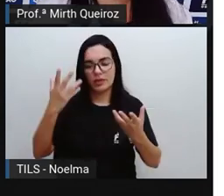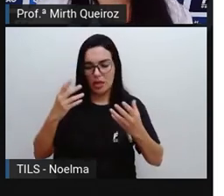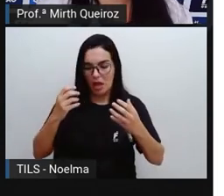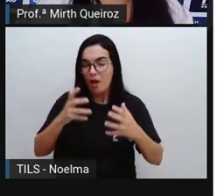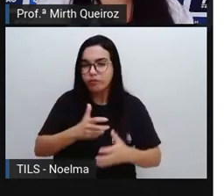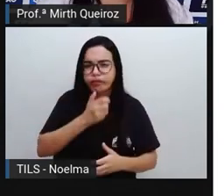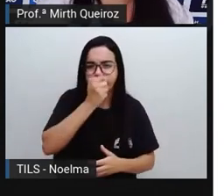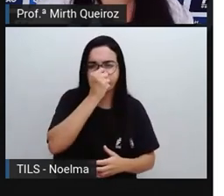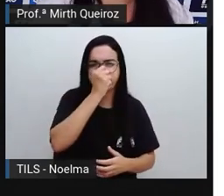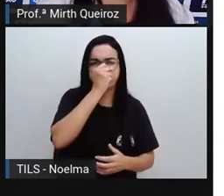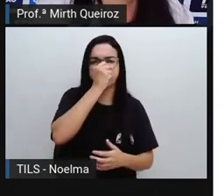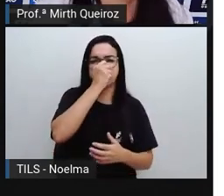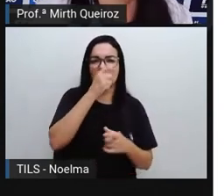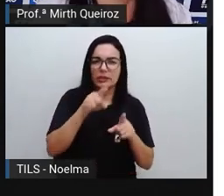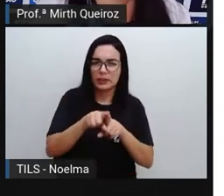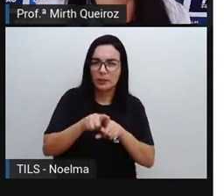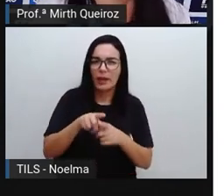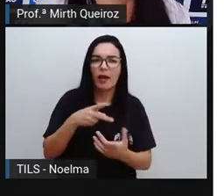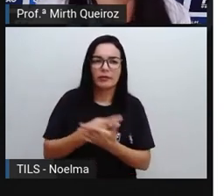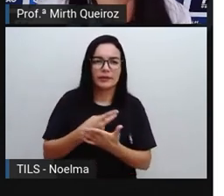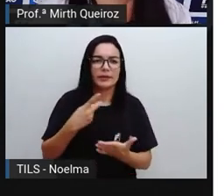aglomerações causaram isso.